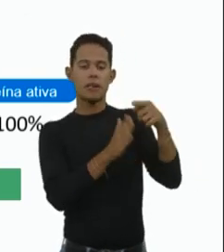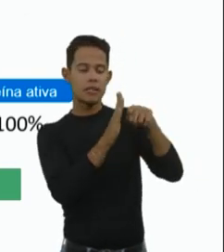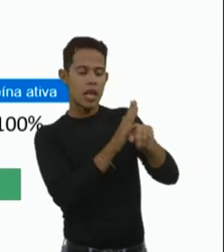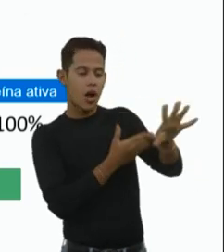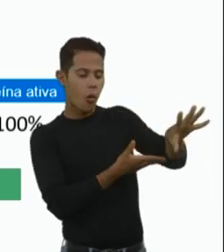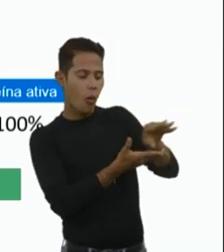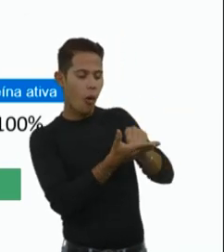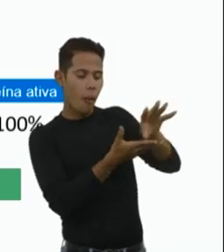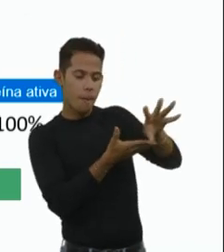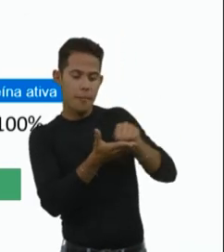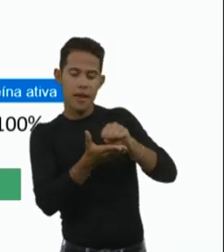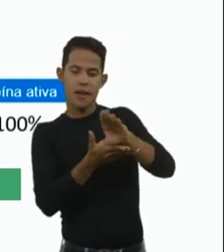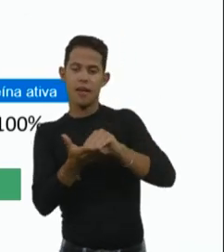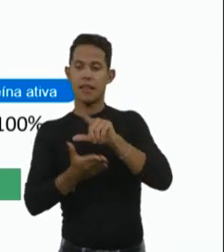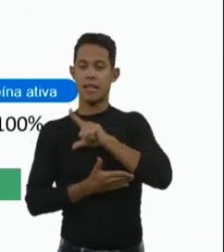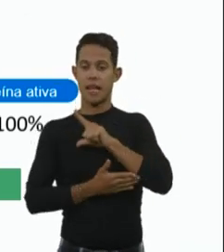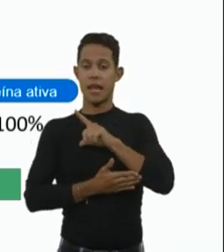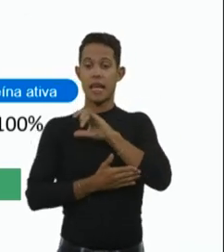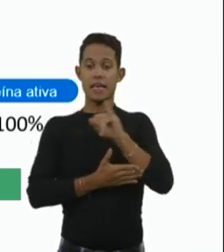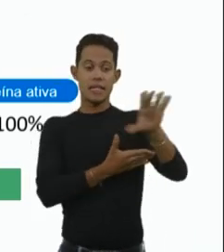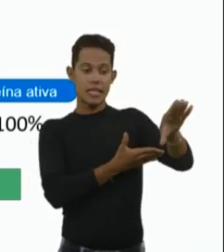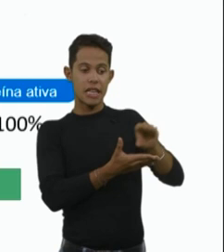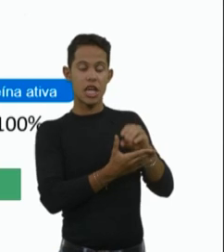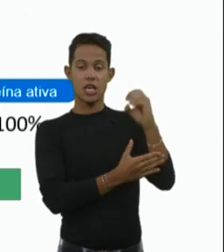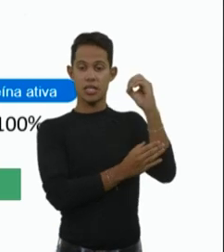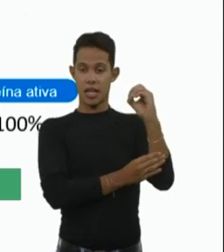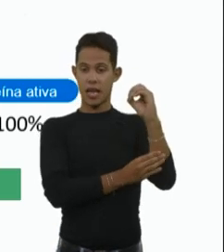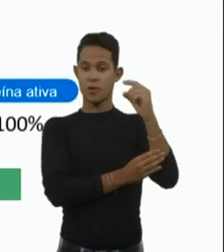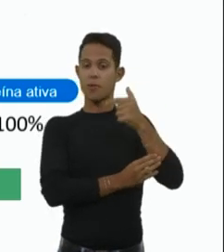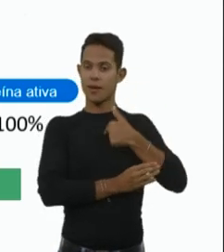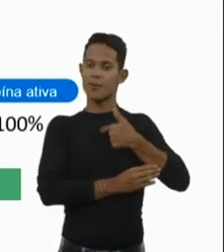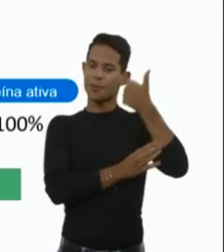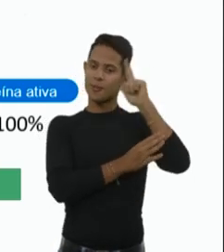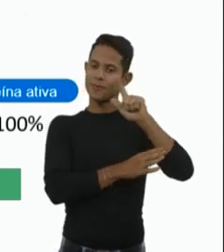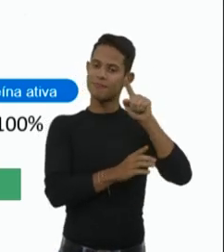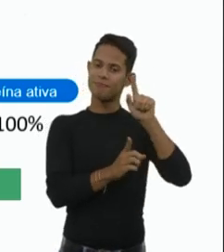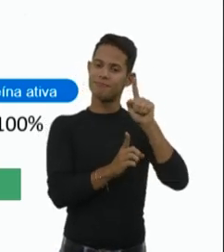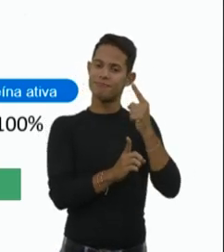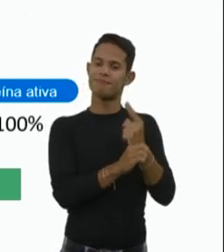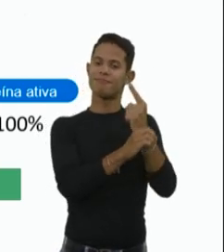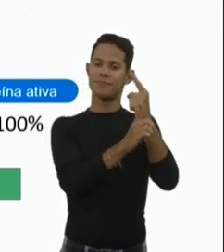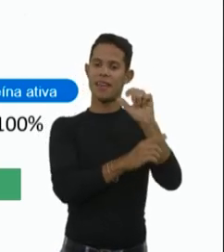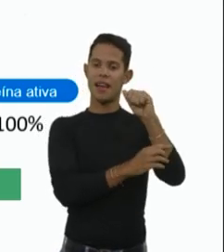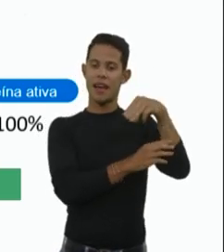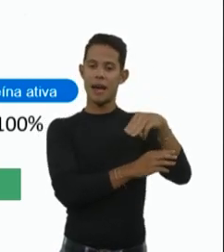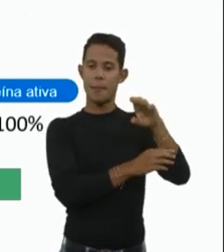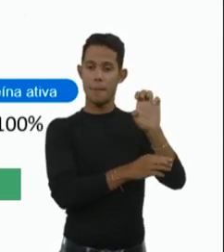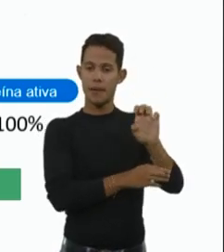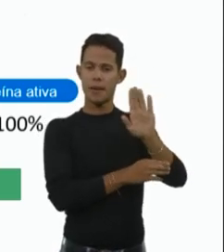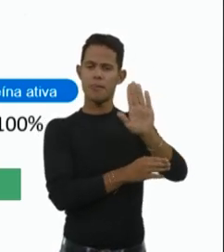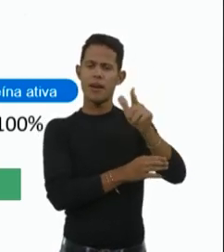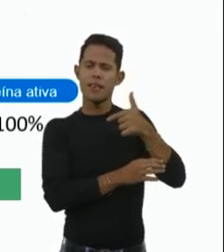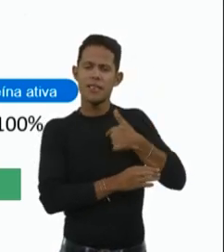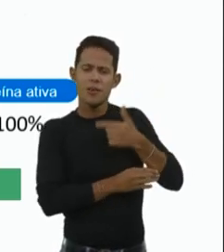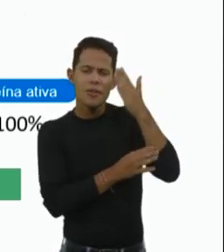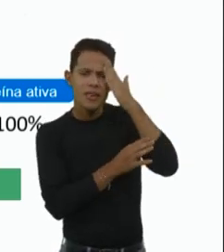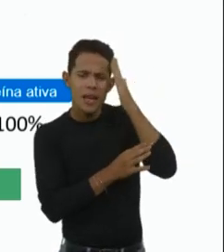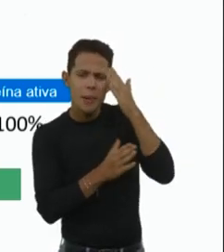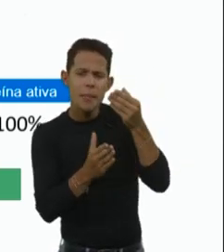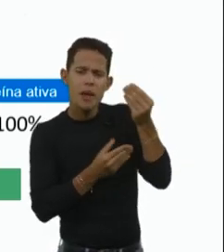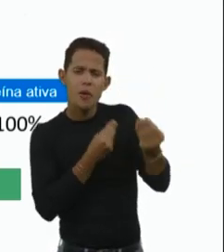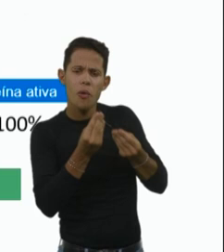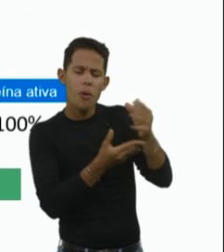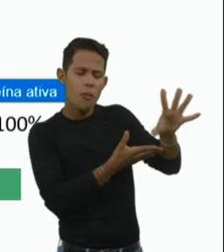tiver zero cópias, eu faço o diagnóstico de AMI. Mas, para mim, então, para que me ajuda eu saber quantas cópias de